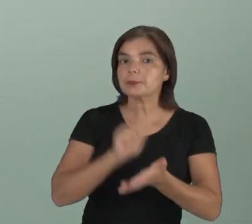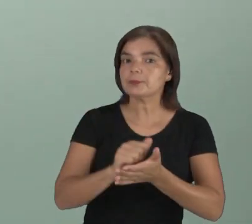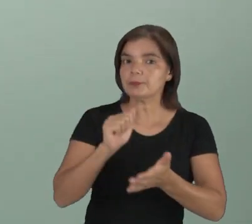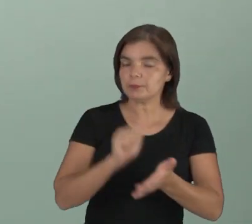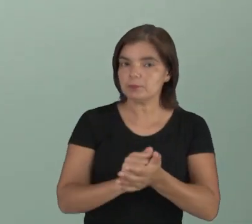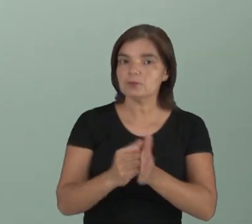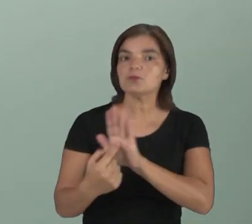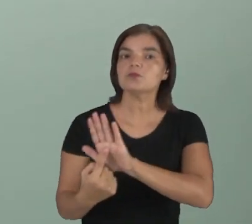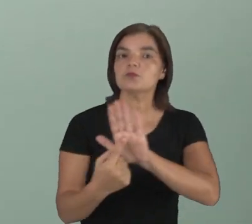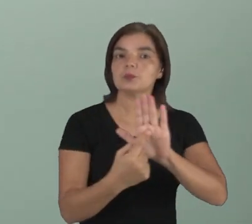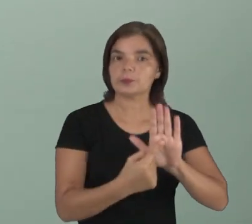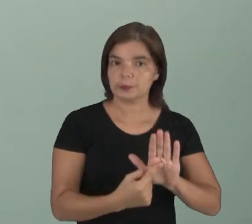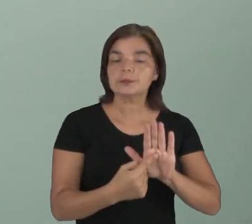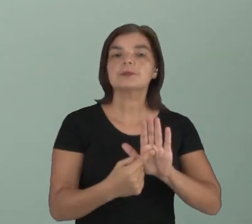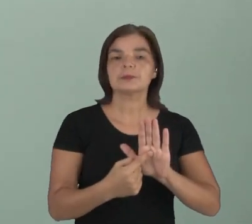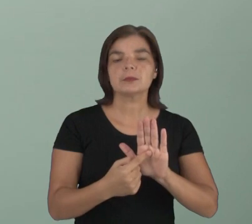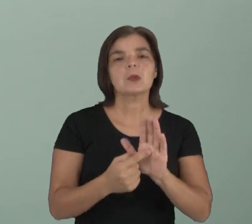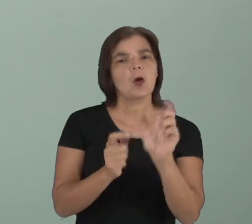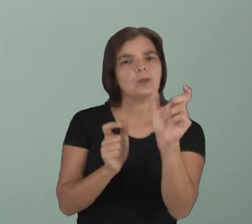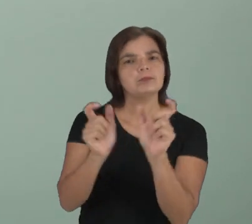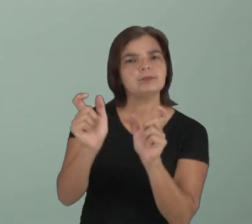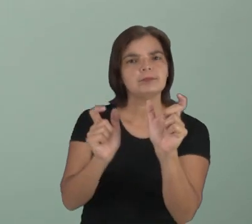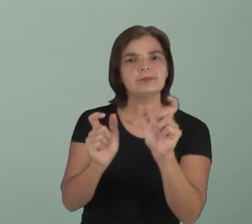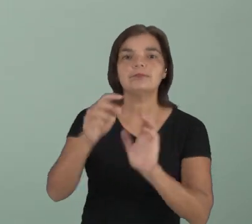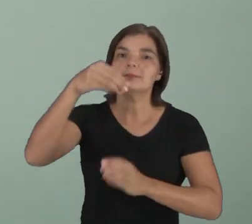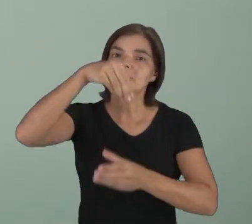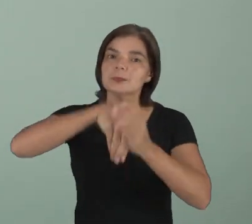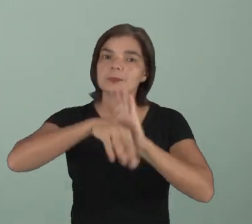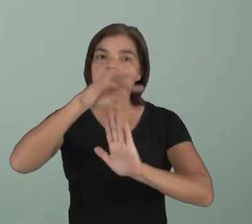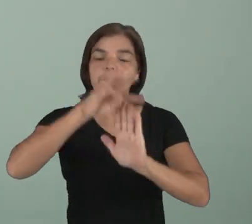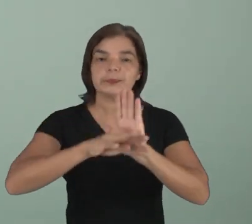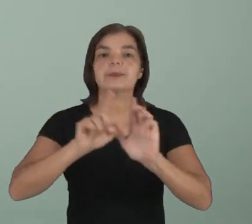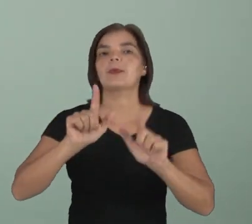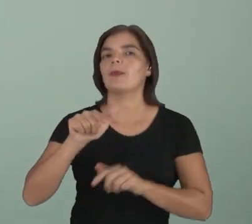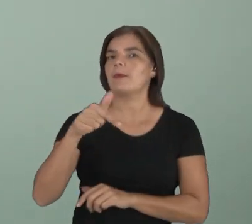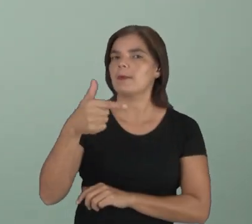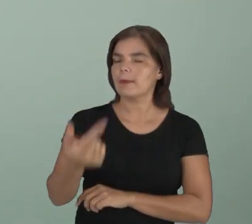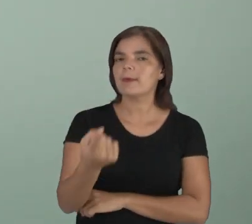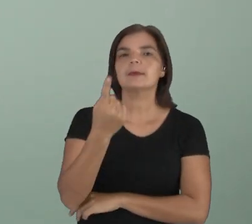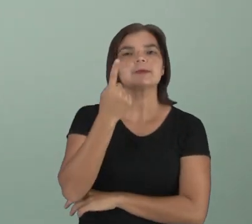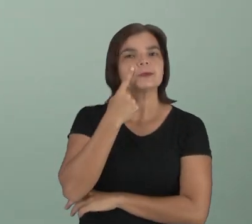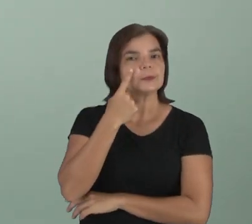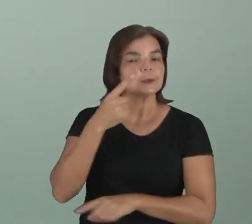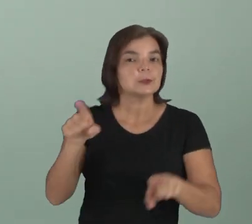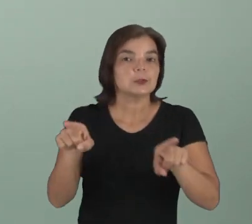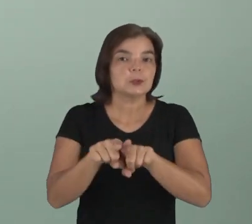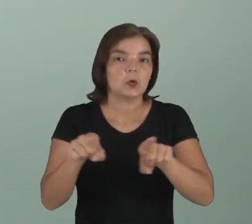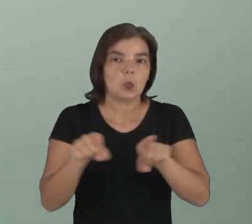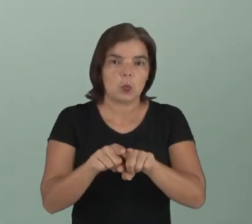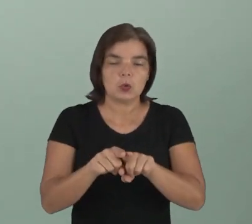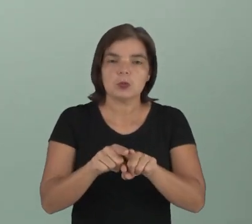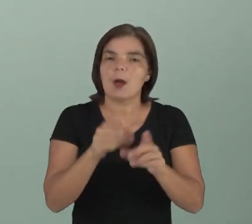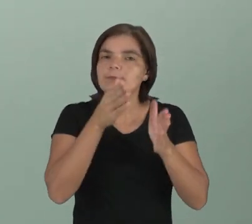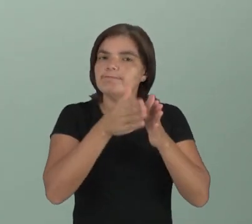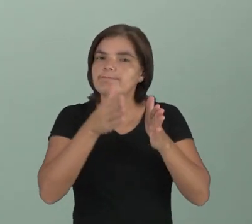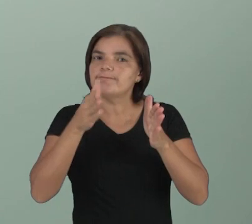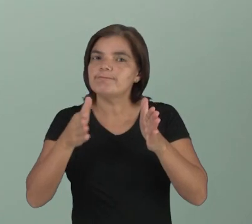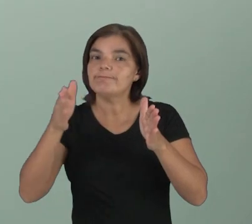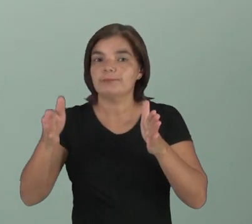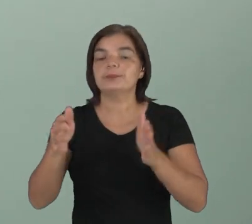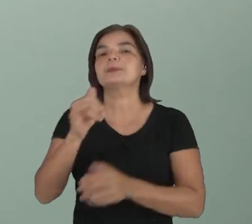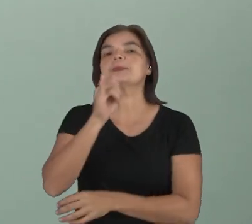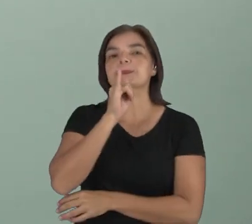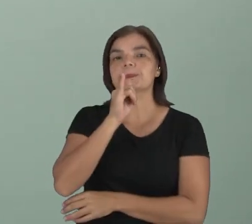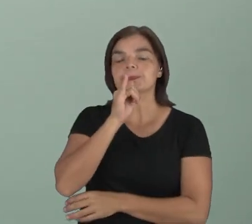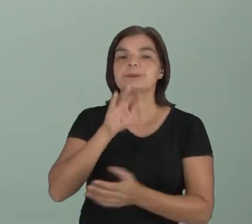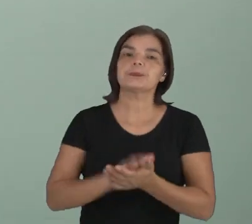manifestou por meio de suas palavras no texto. Daí, nós vimos que teríamos que fazer alguns passos. Seguir,